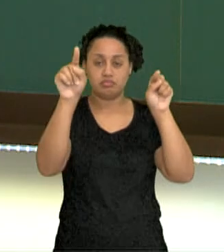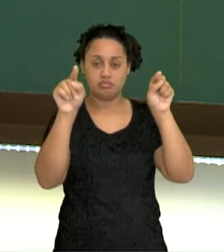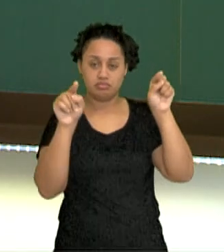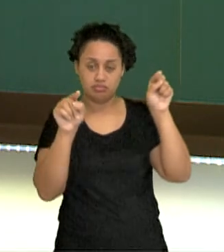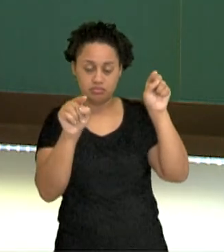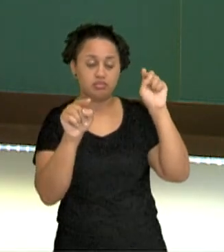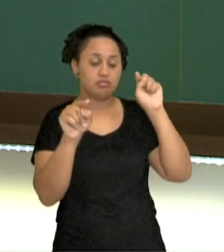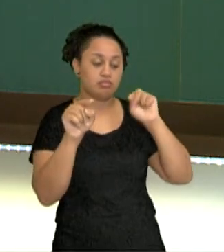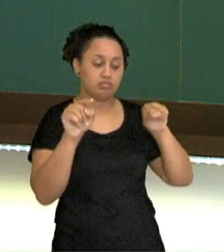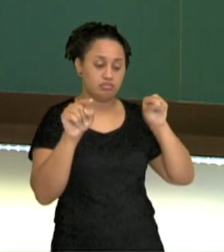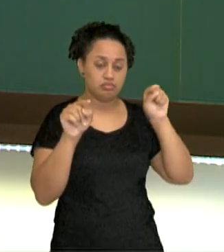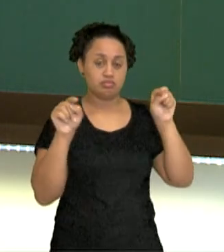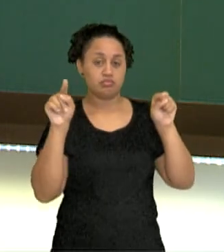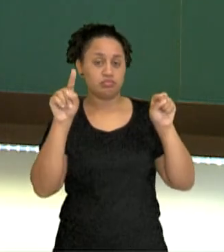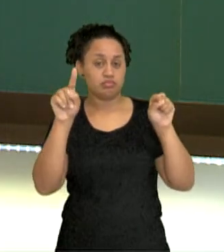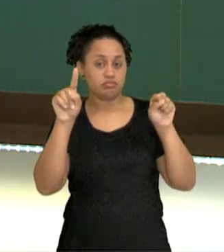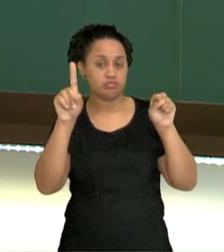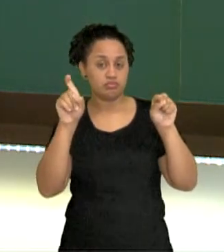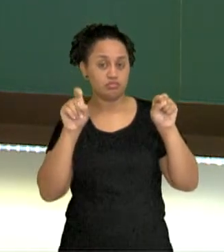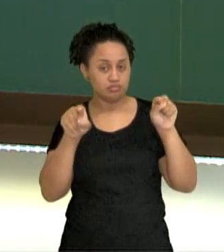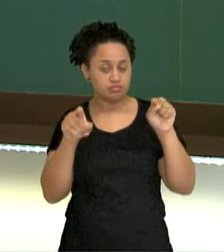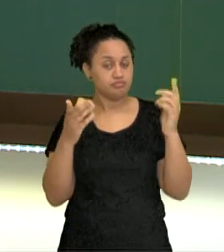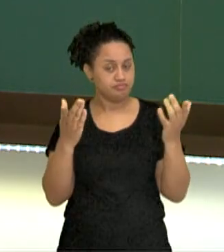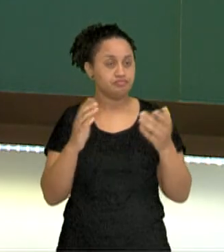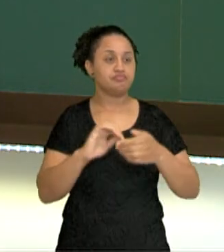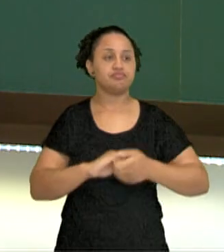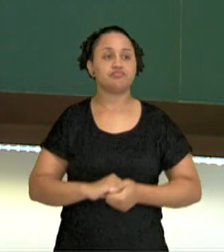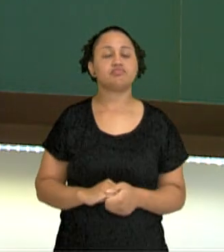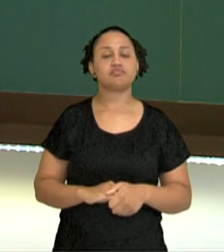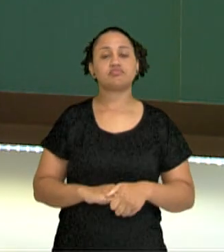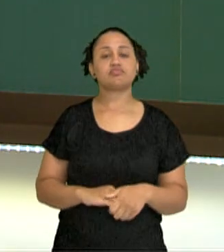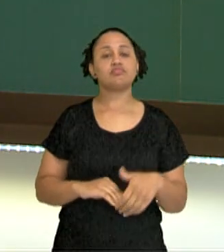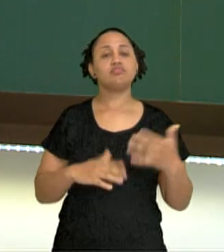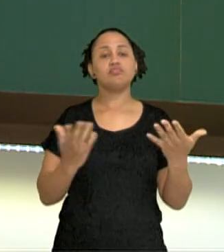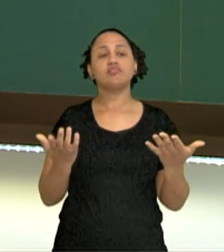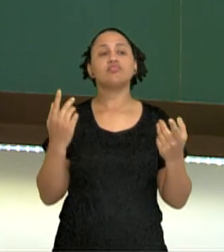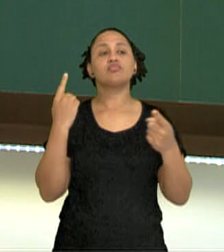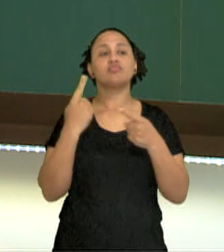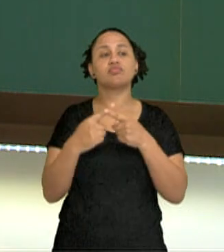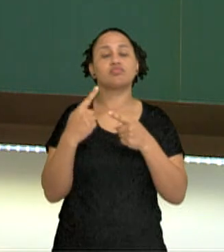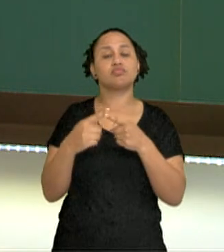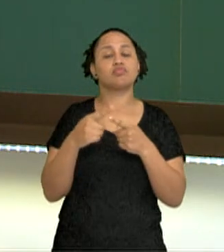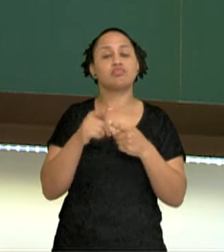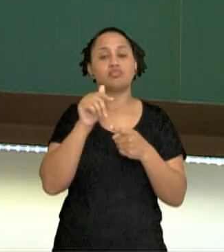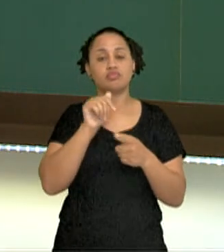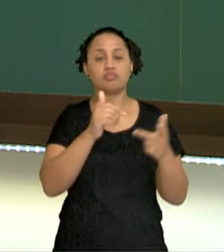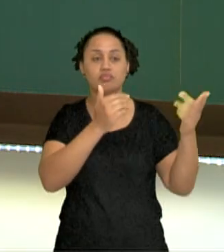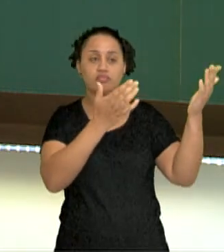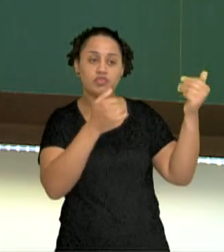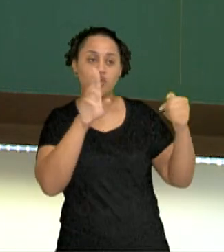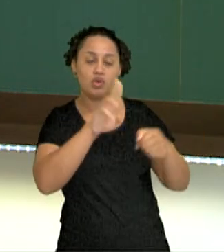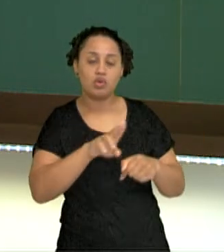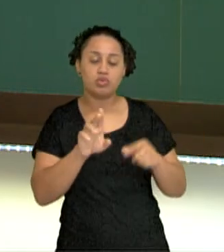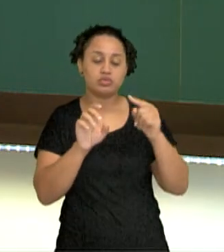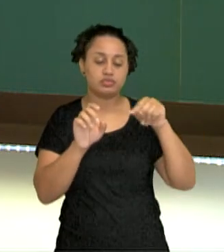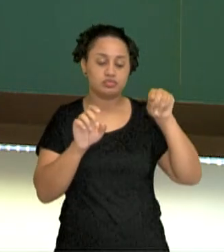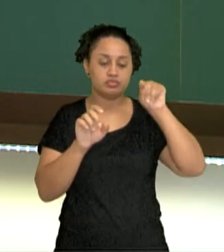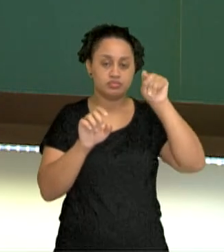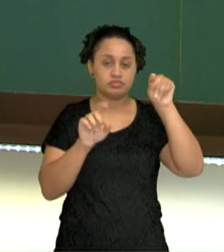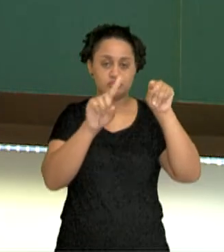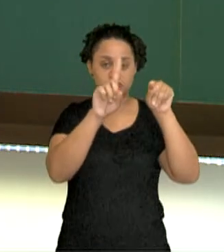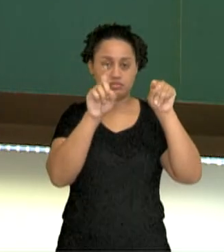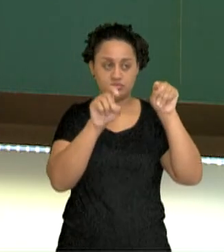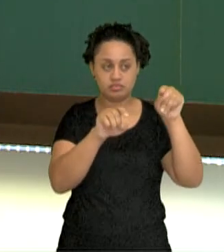no final. A saber, por que no espanhol se utiliza signos de interrogação e